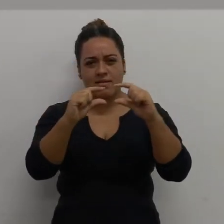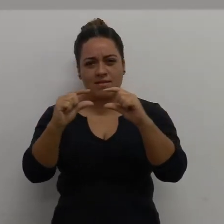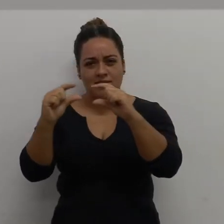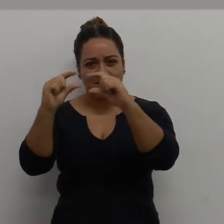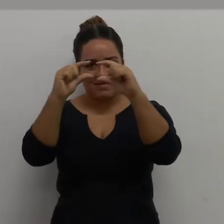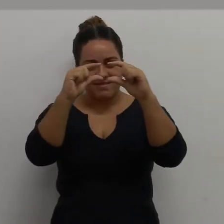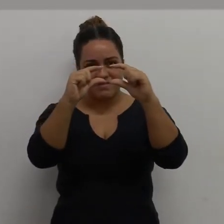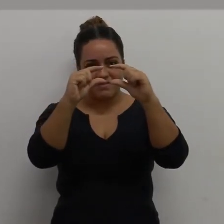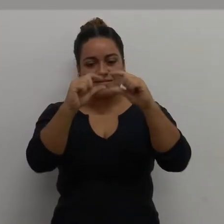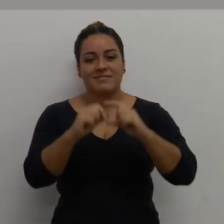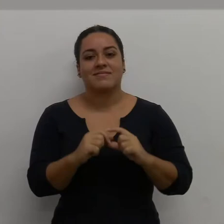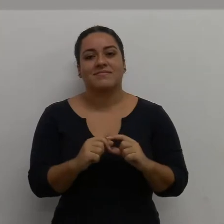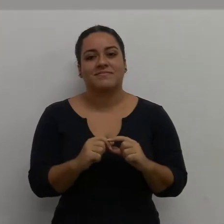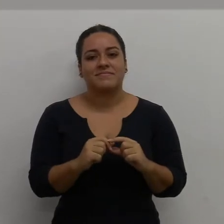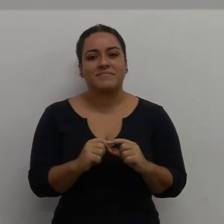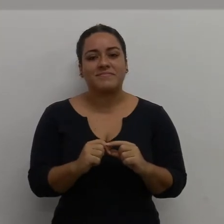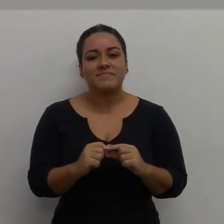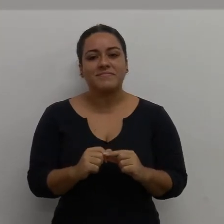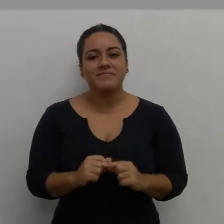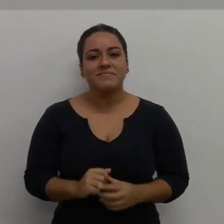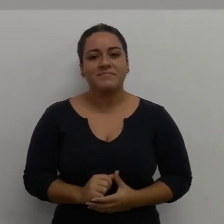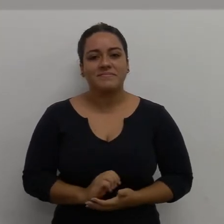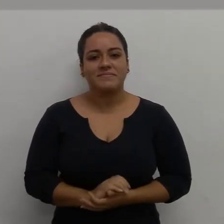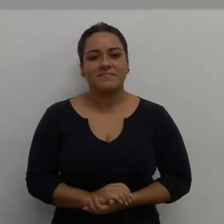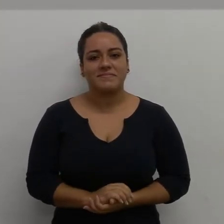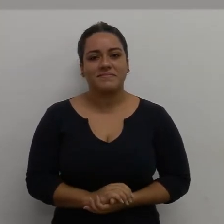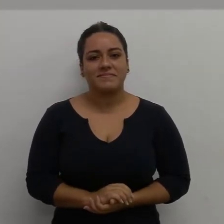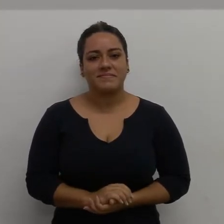que é cada retângulo desse aqui, é uma célula.